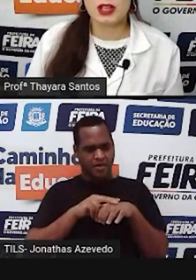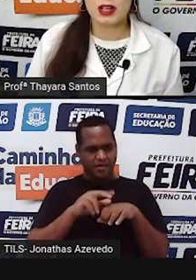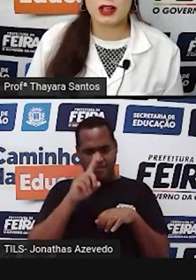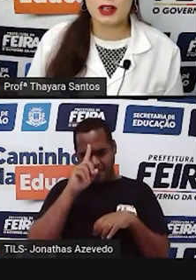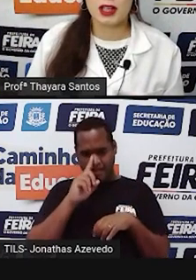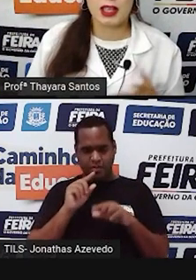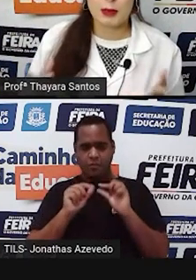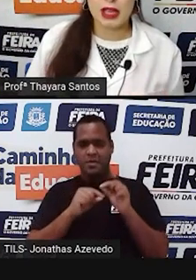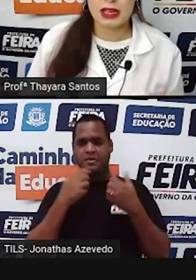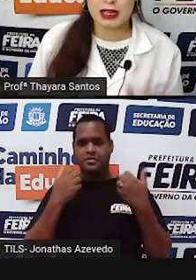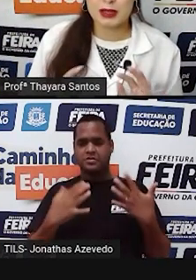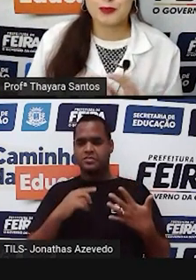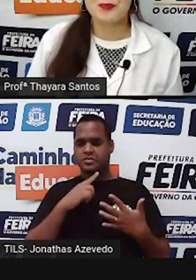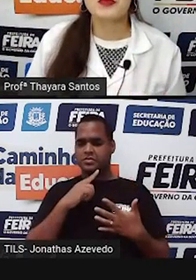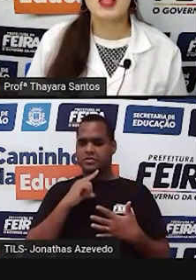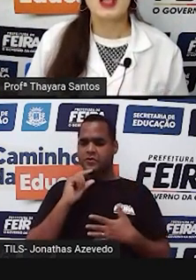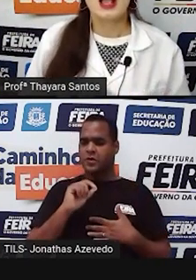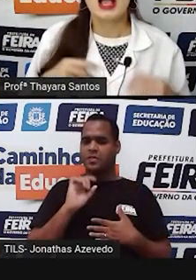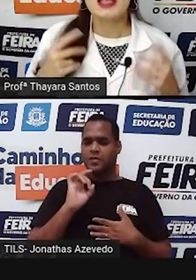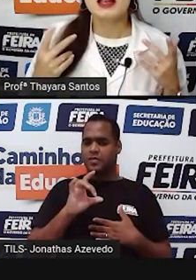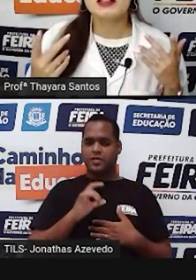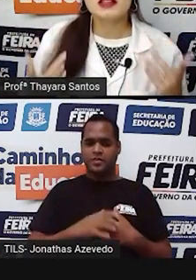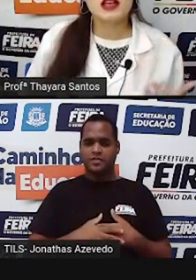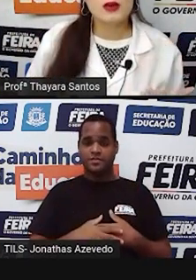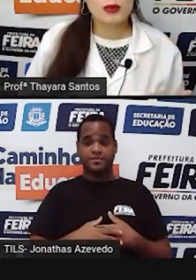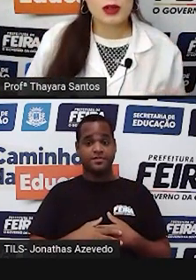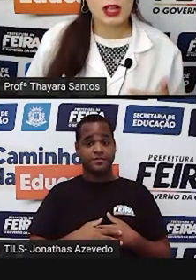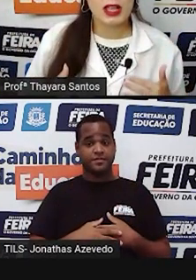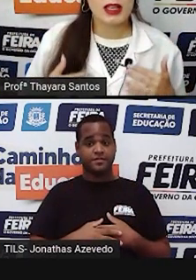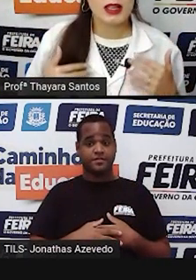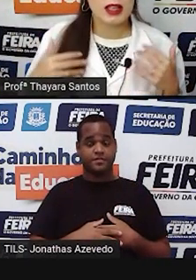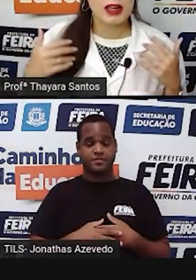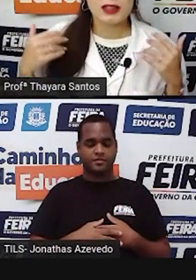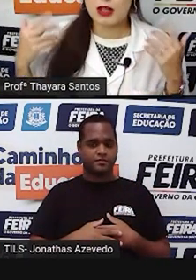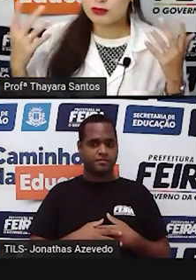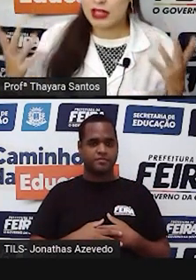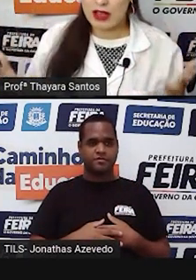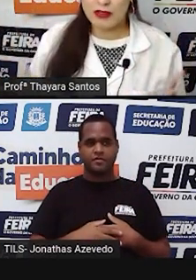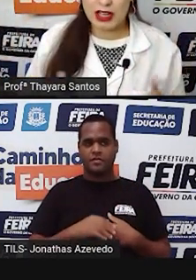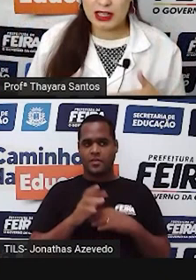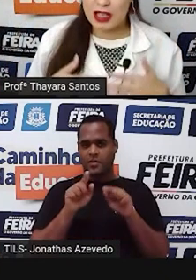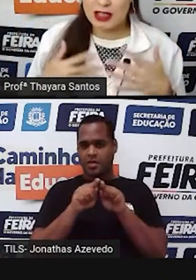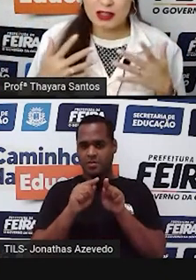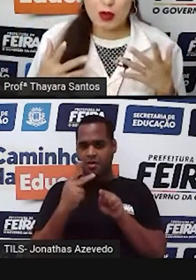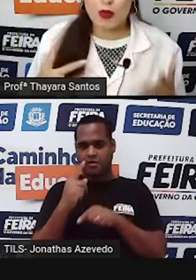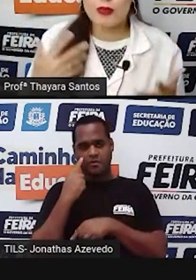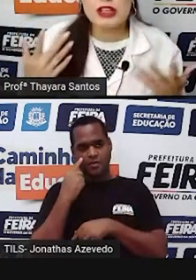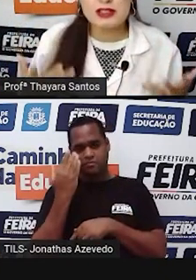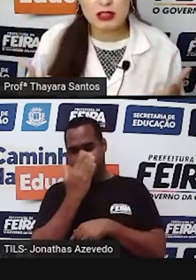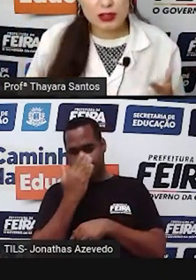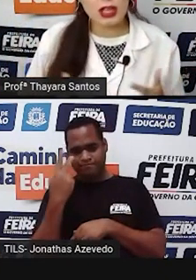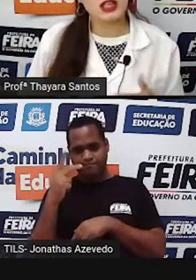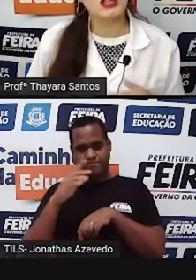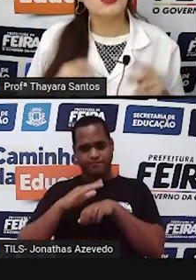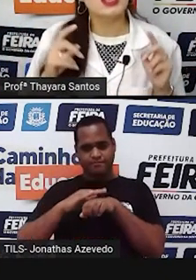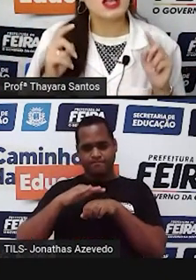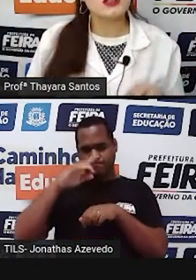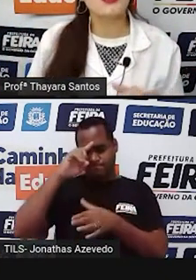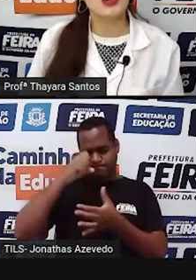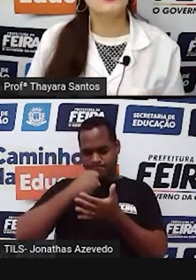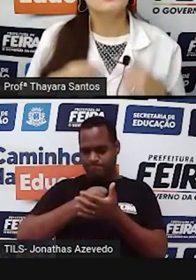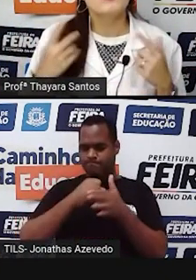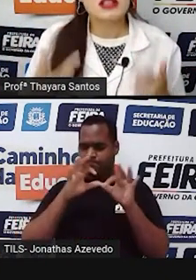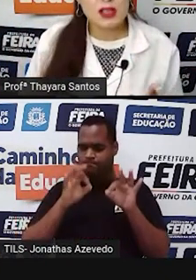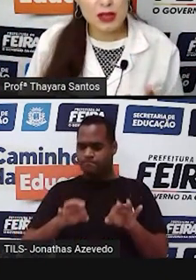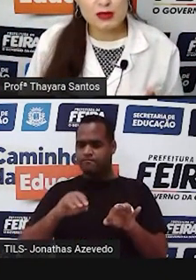ervilha amarela? Aí, ele não estava ali ainda convencido daquilo e